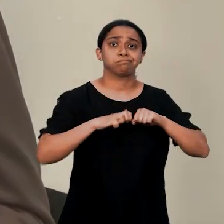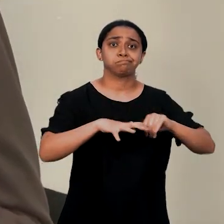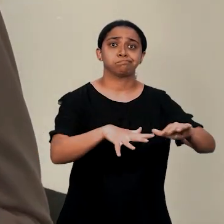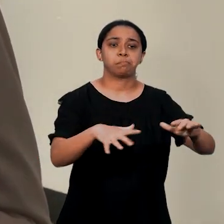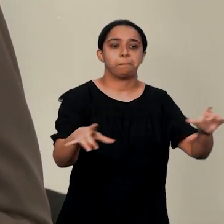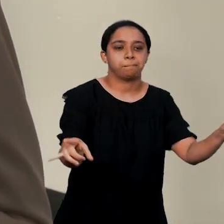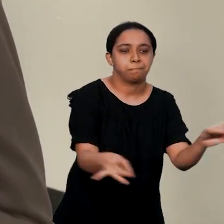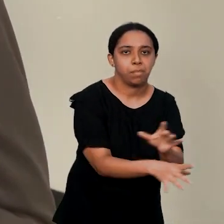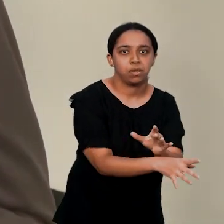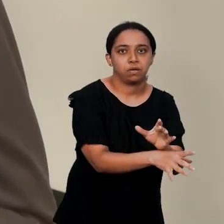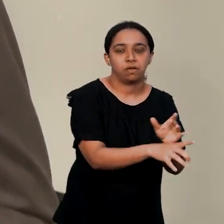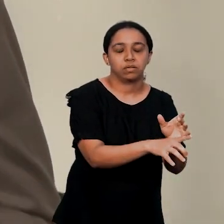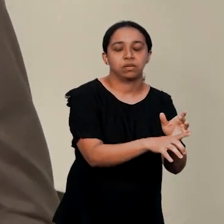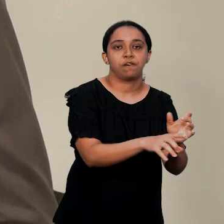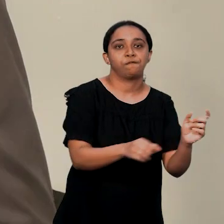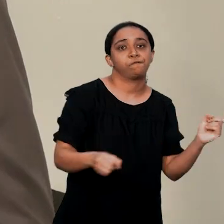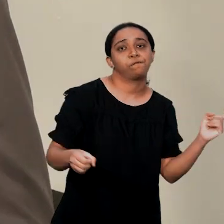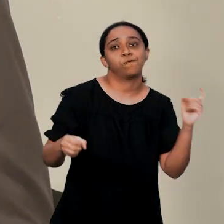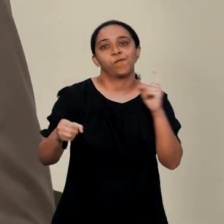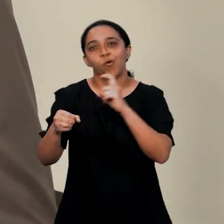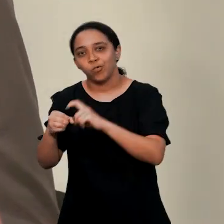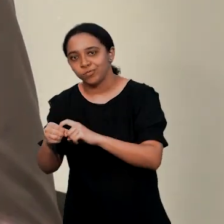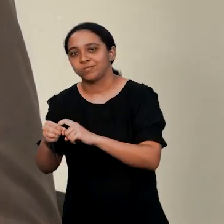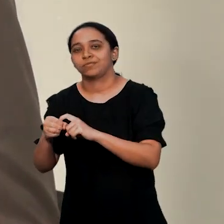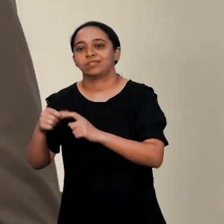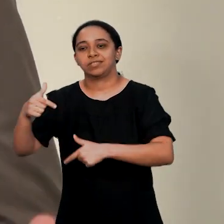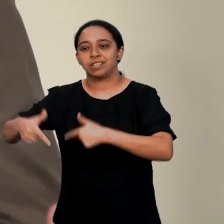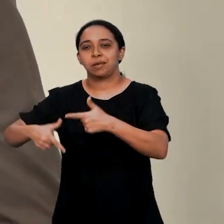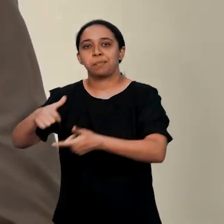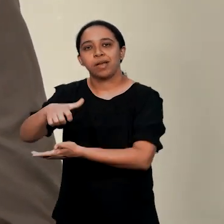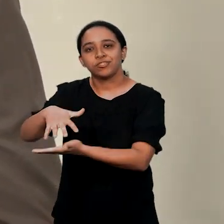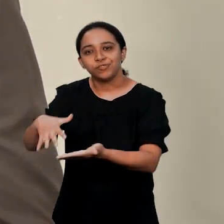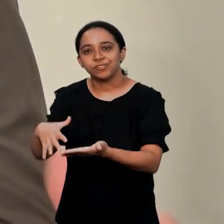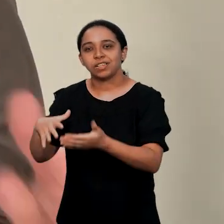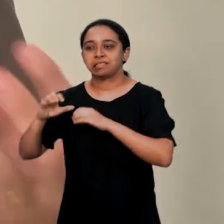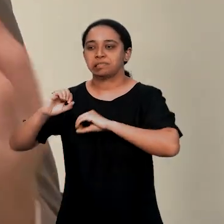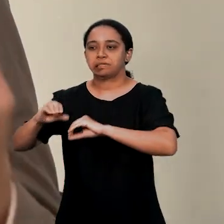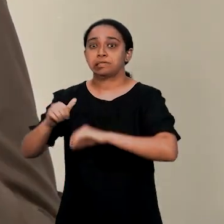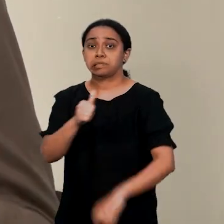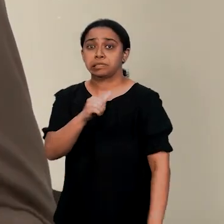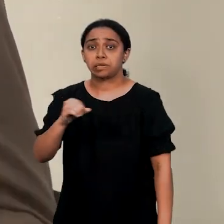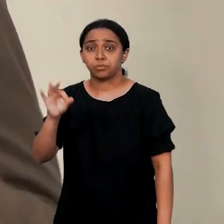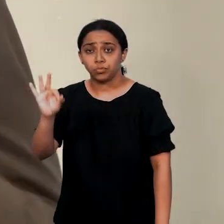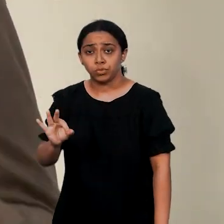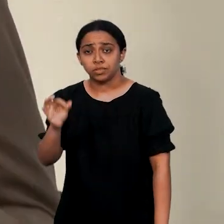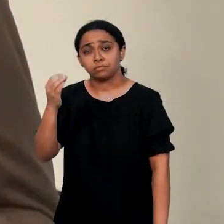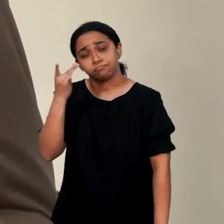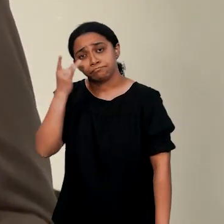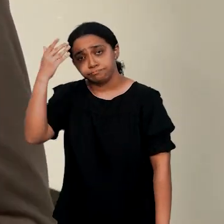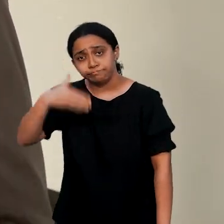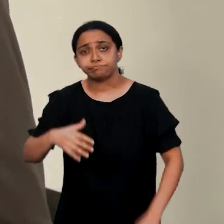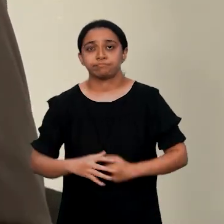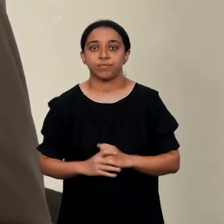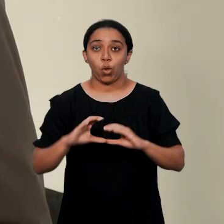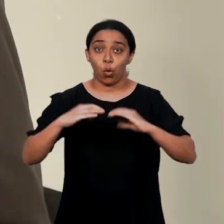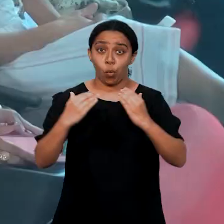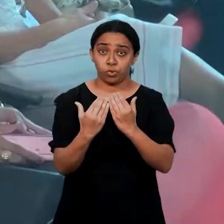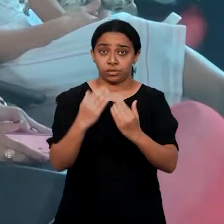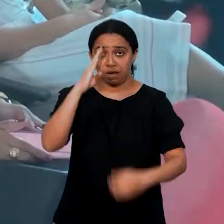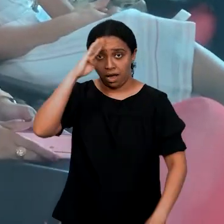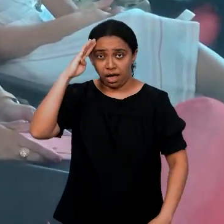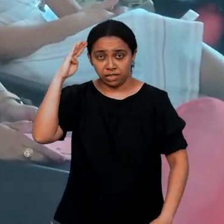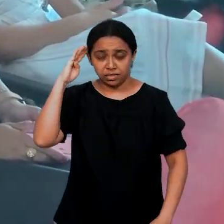desse momento que a gente está vivendo, saindo da pandemia, voltando para o ensino totalmente presencial.